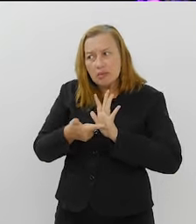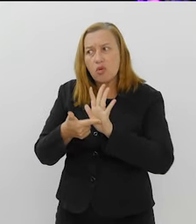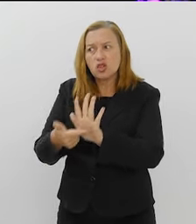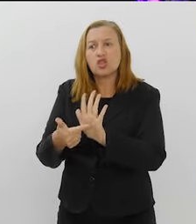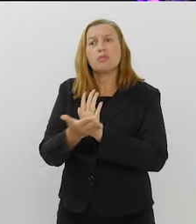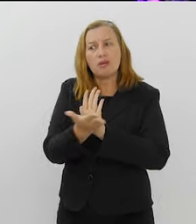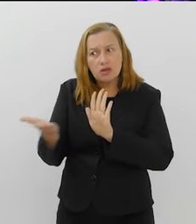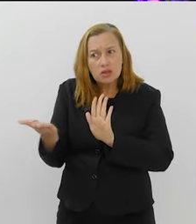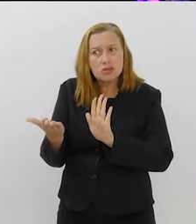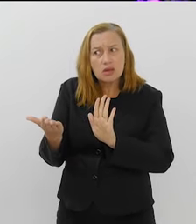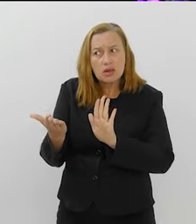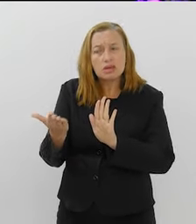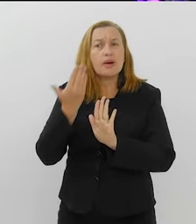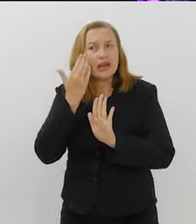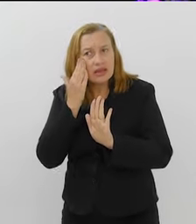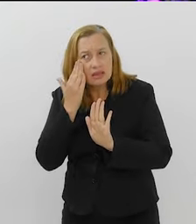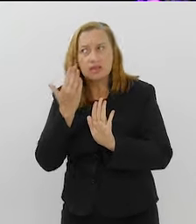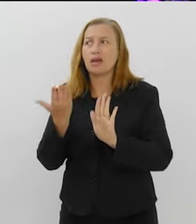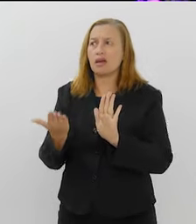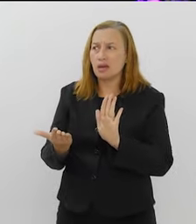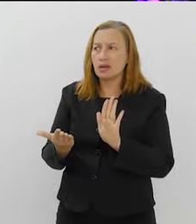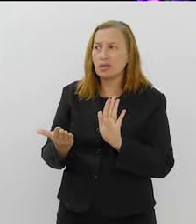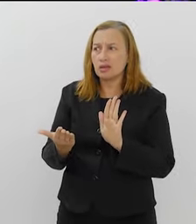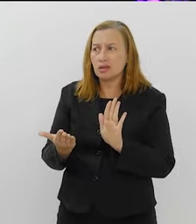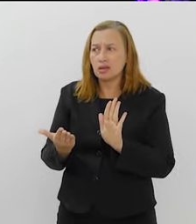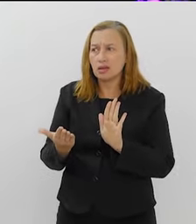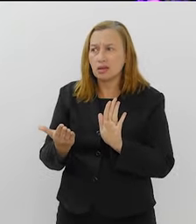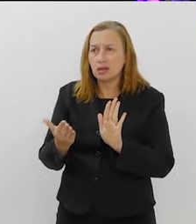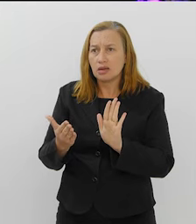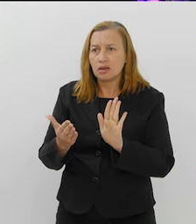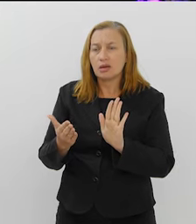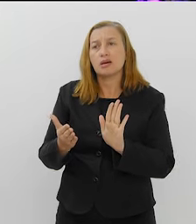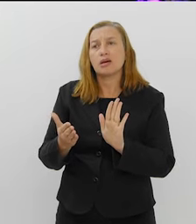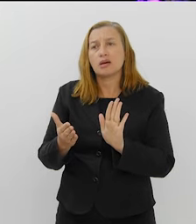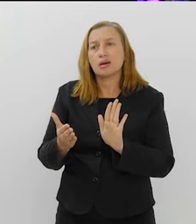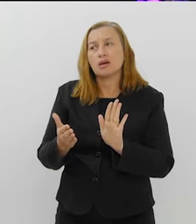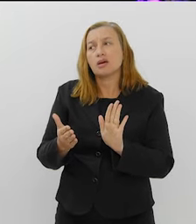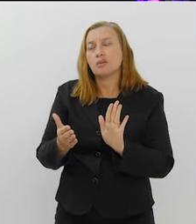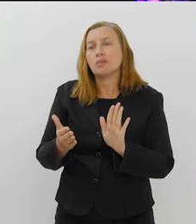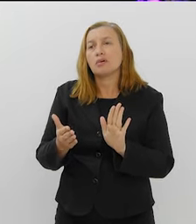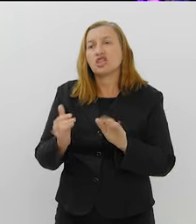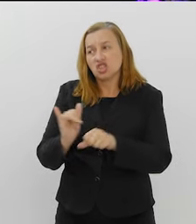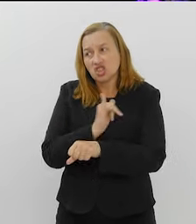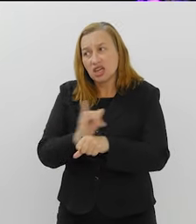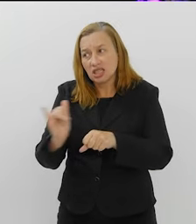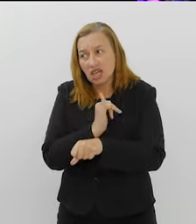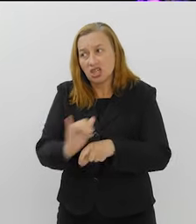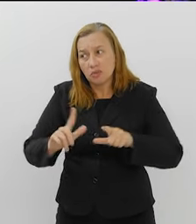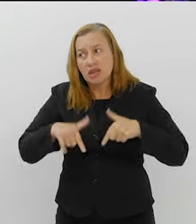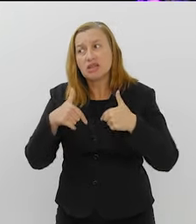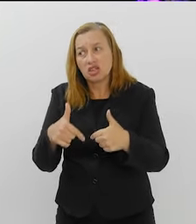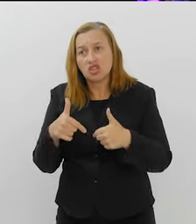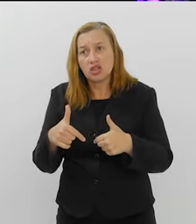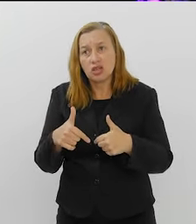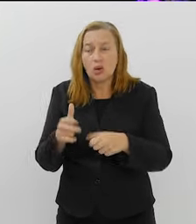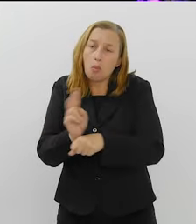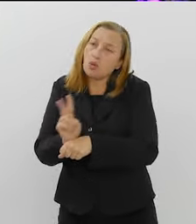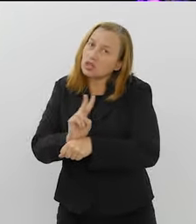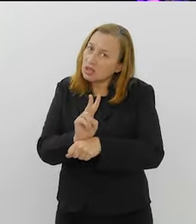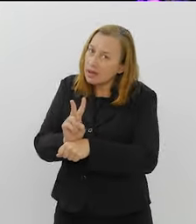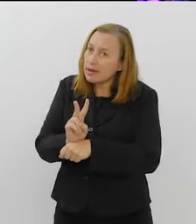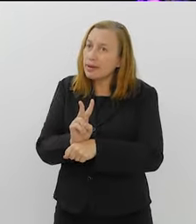demonstrado para que, enfim, inspire tomadores de decisão, para que medidas sejam tomadas. Até mesmo de